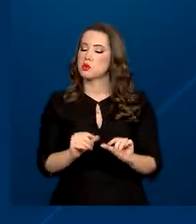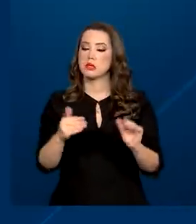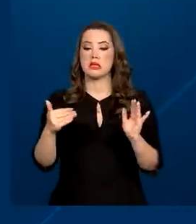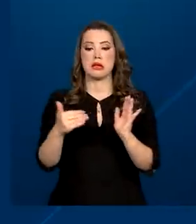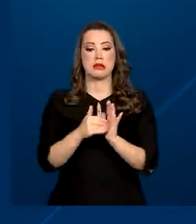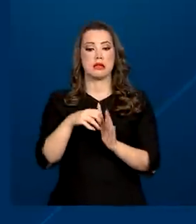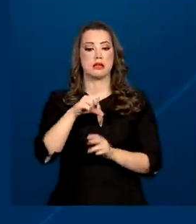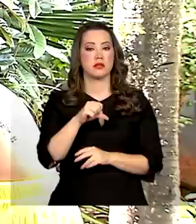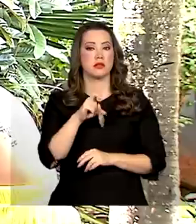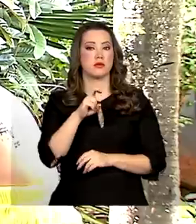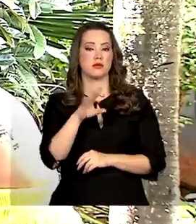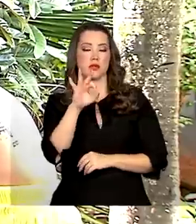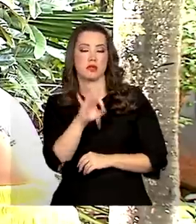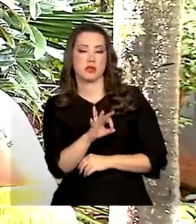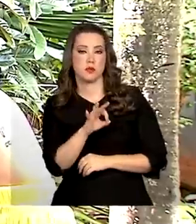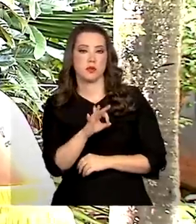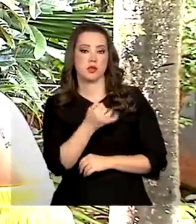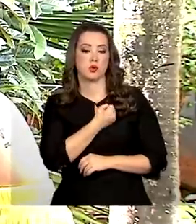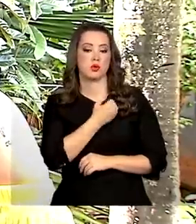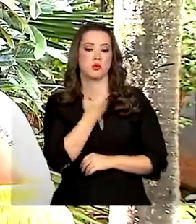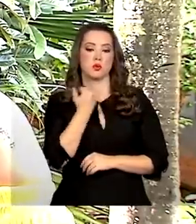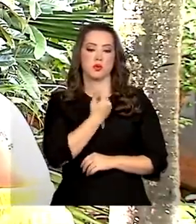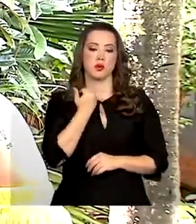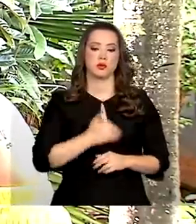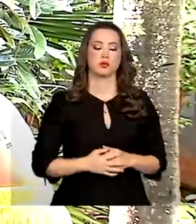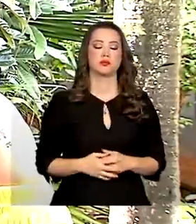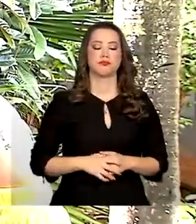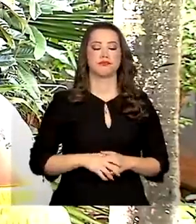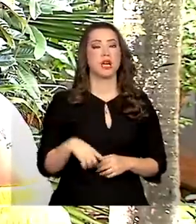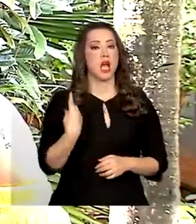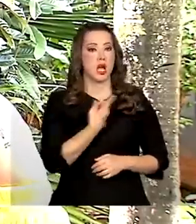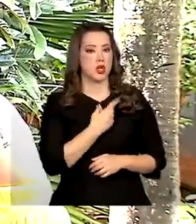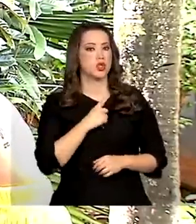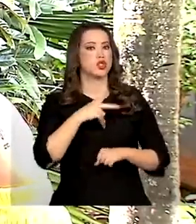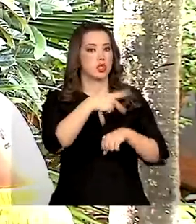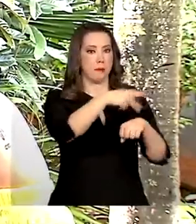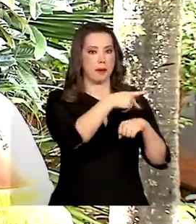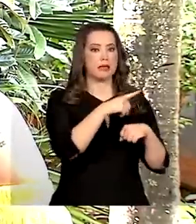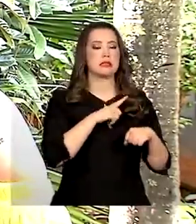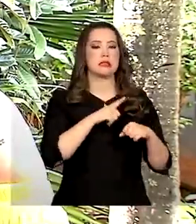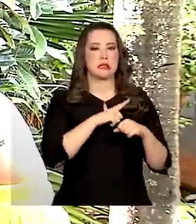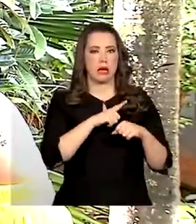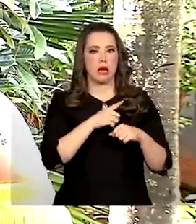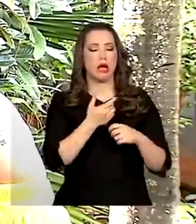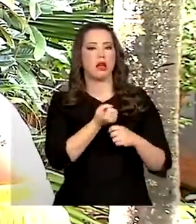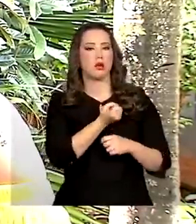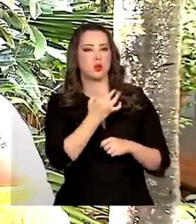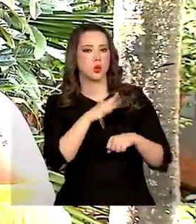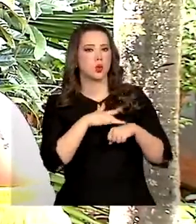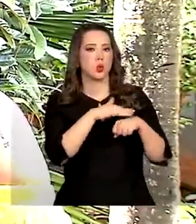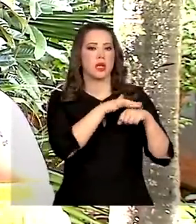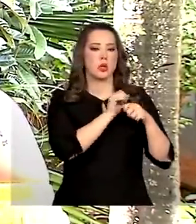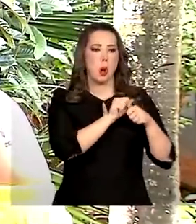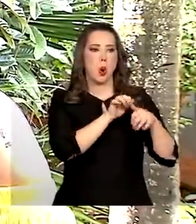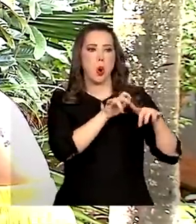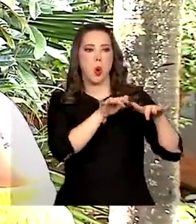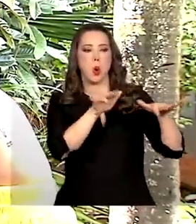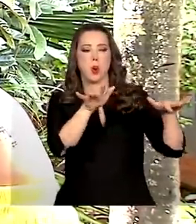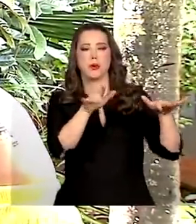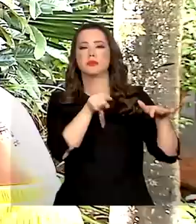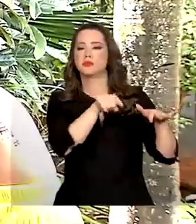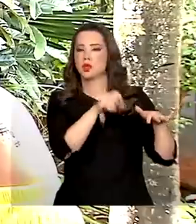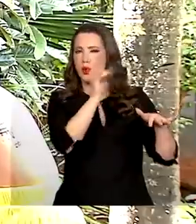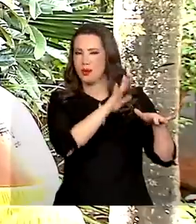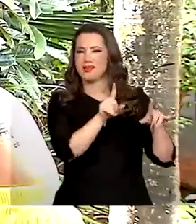2035. Ainda existem alguns países endêmicos no mundo, o Brasil é um deles. Então, um dos principais